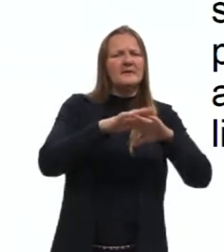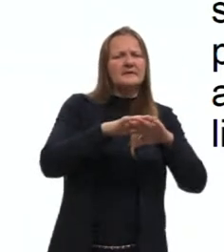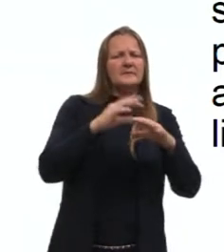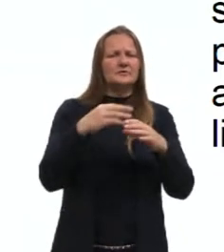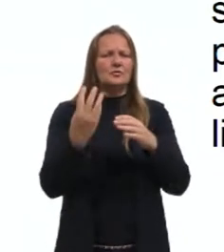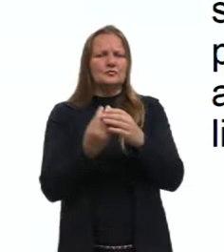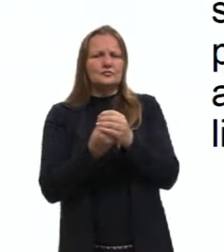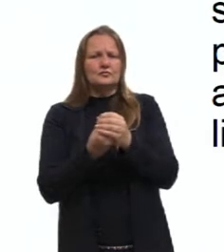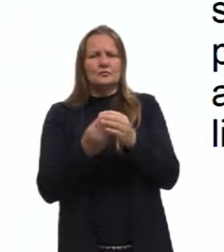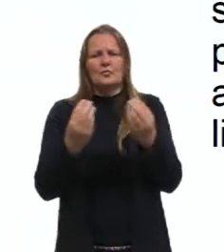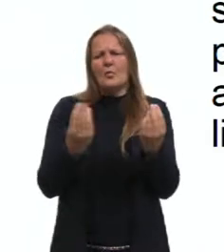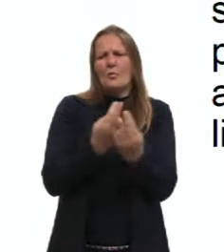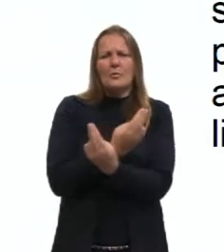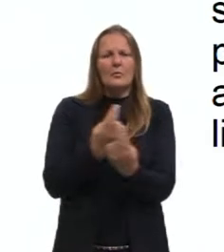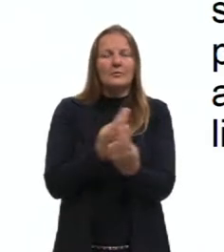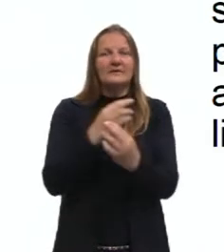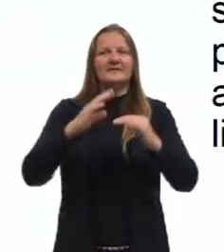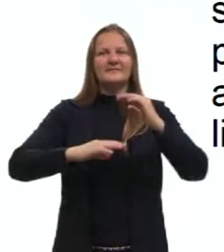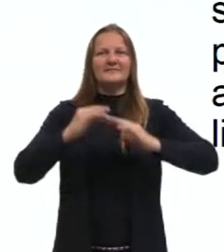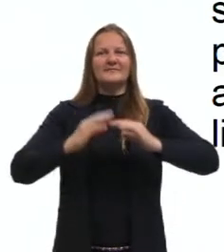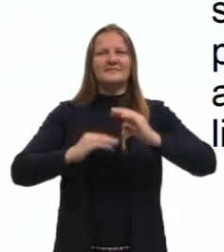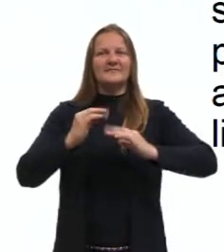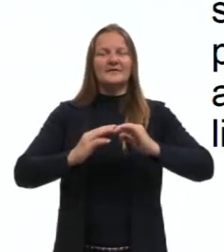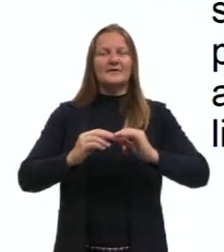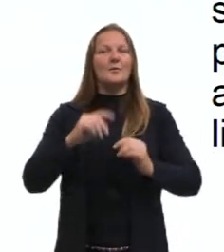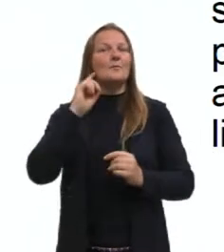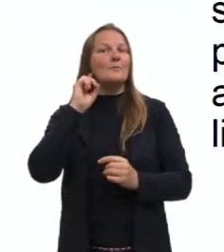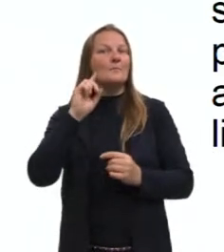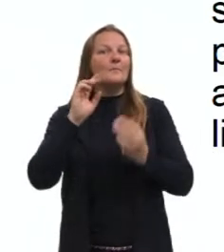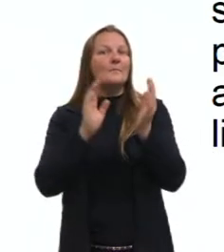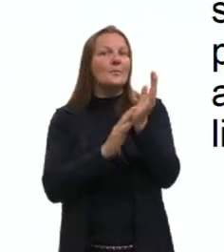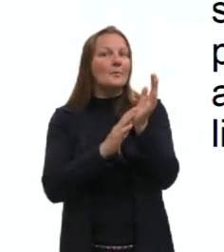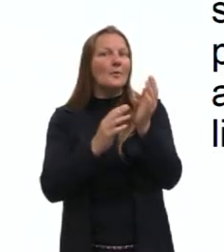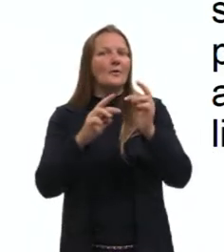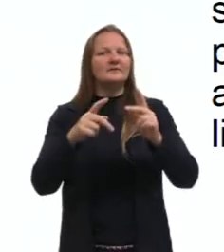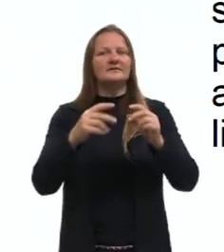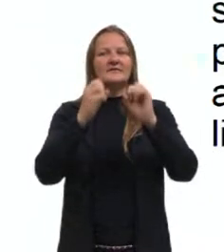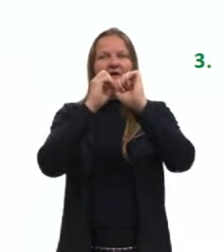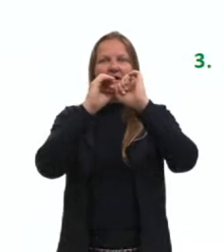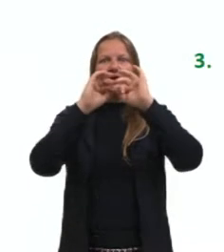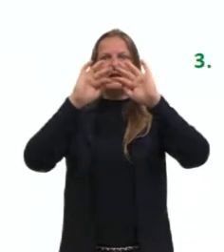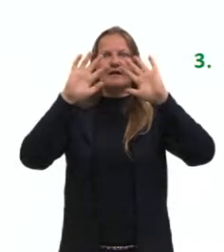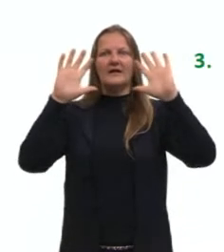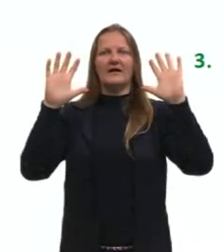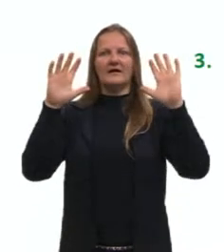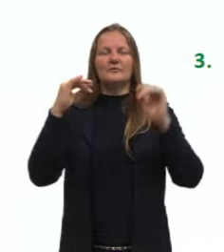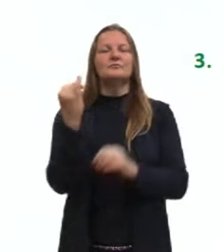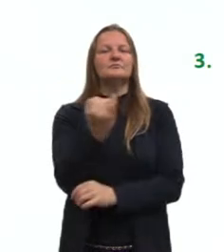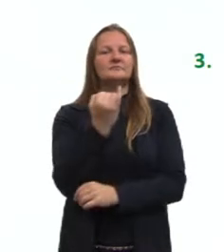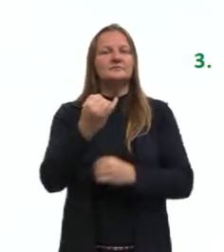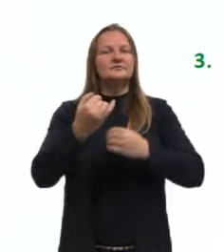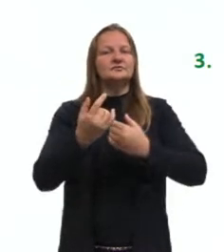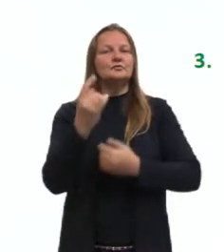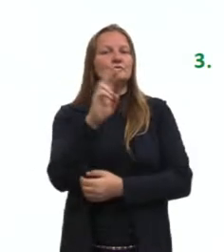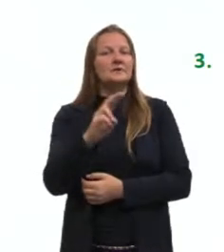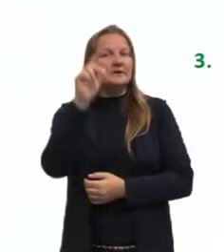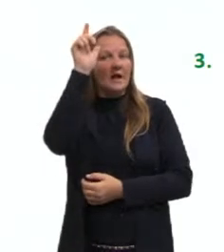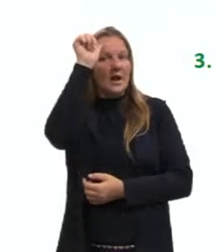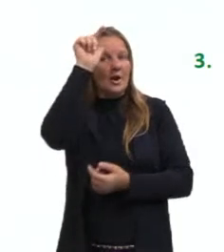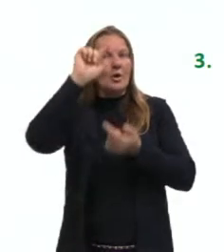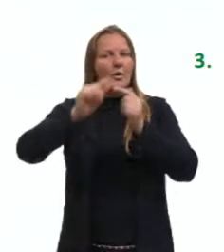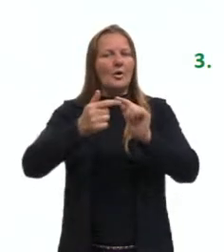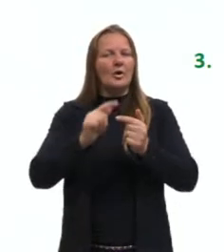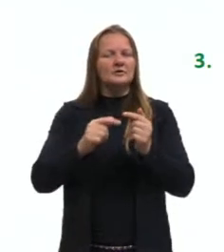de operações aplicadas em proposições. Então, entra essa parte importante da lógica,